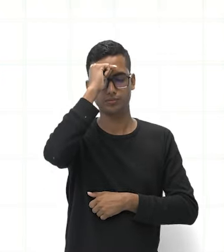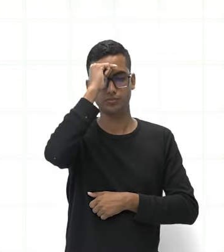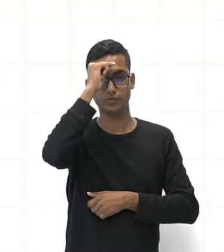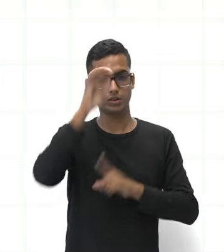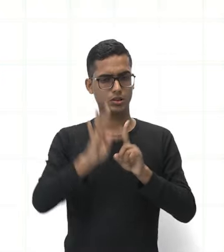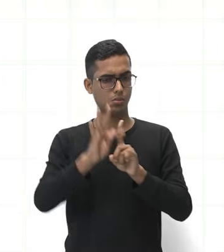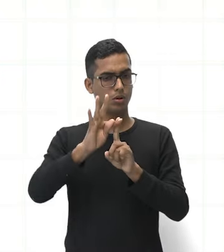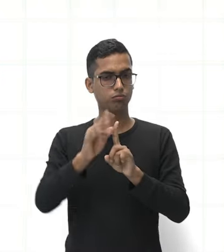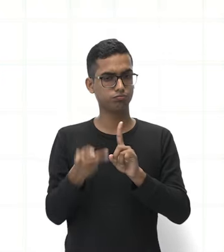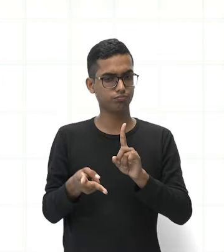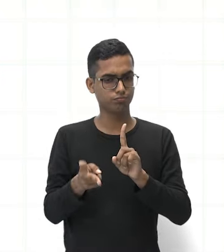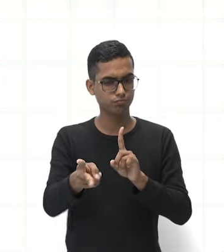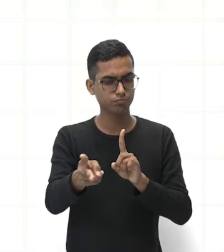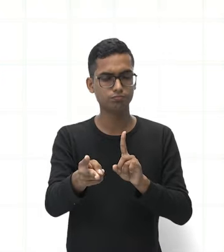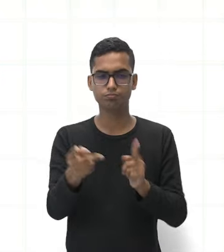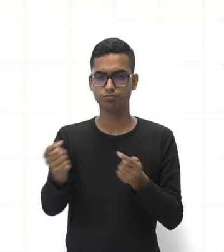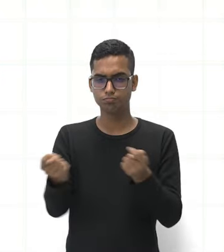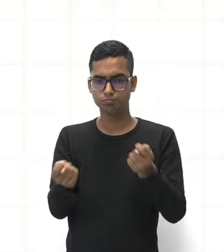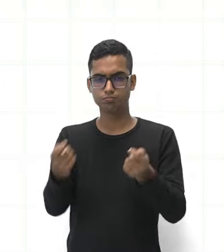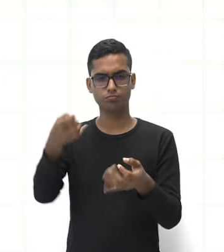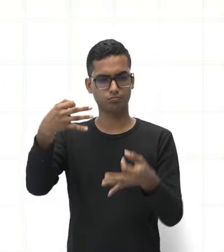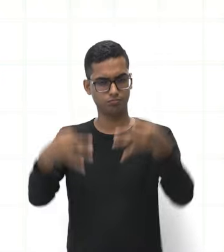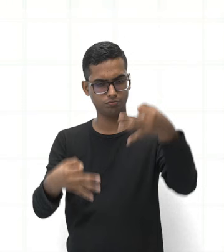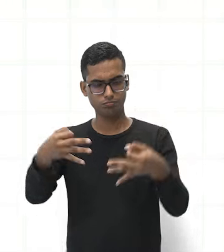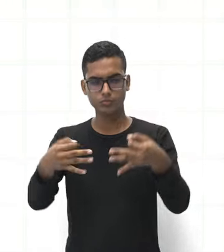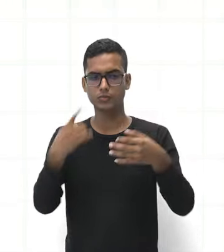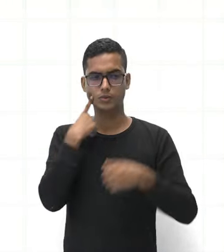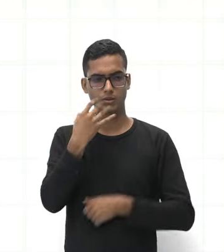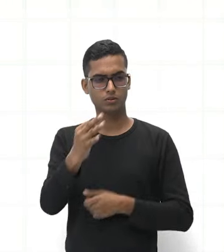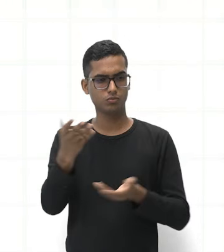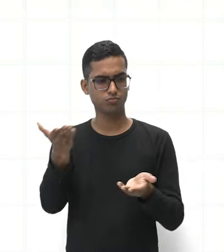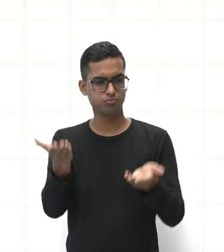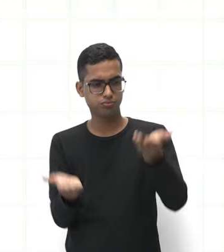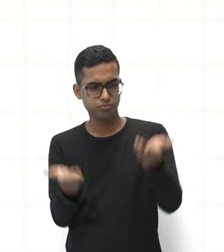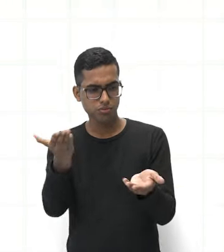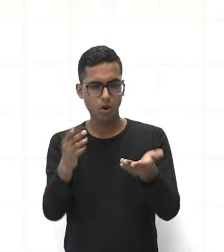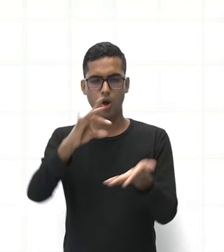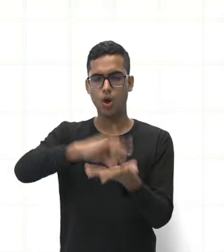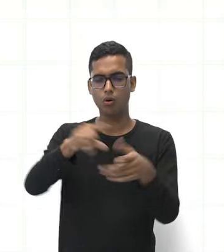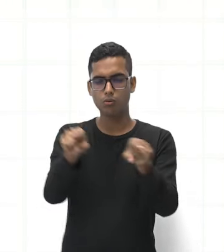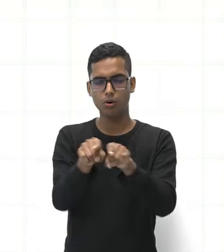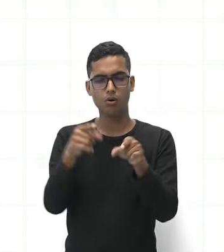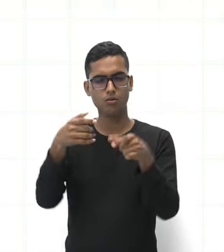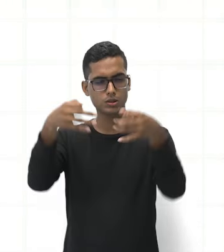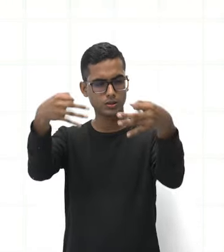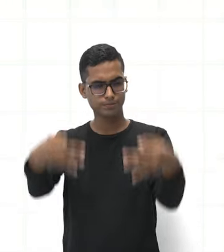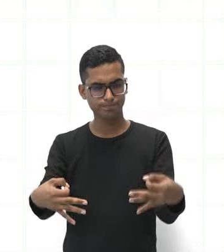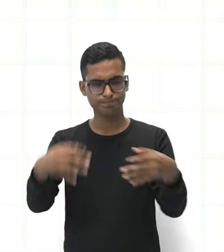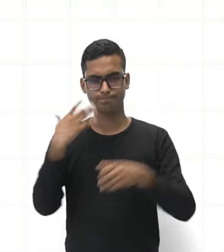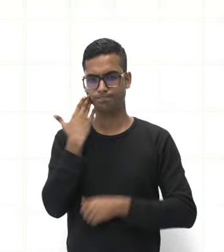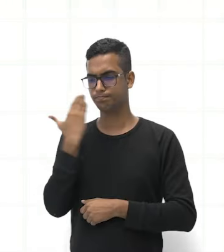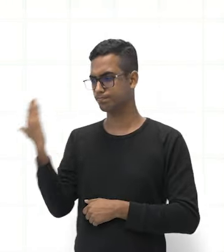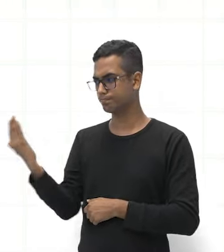mantenha. Esse fenômeno aqui é a homeostase.